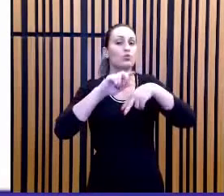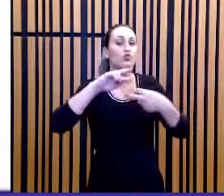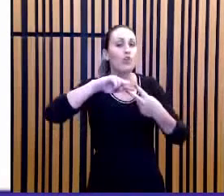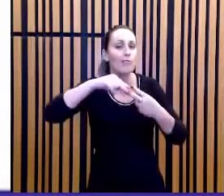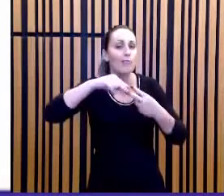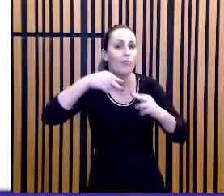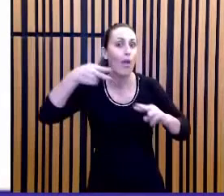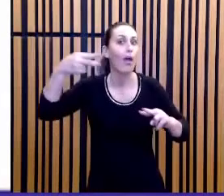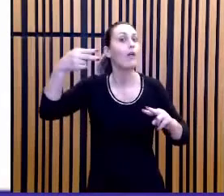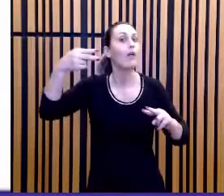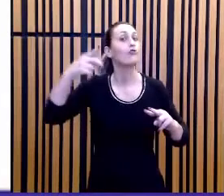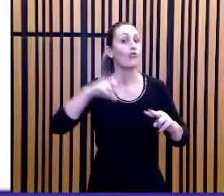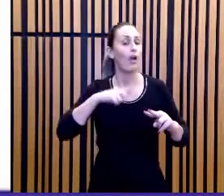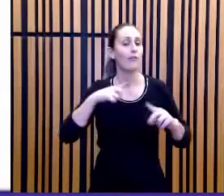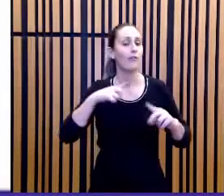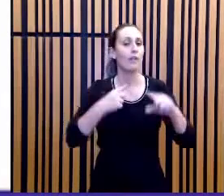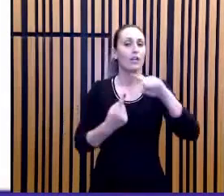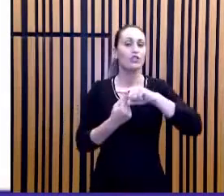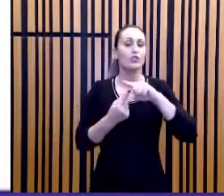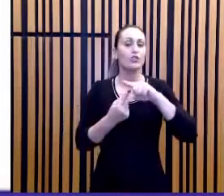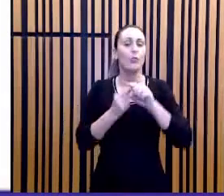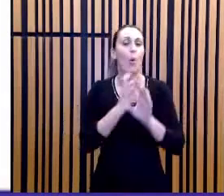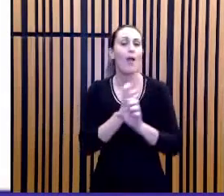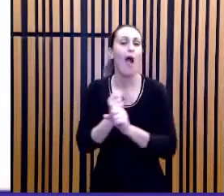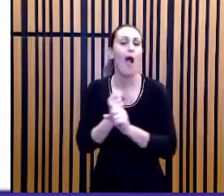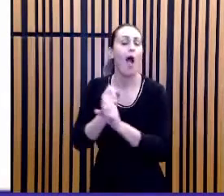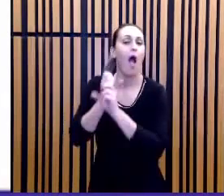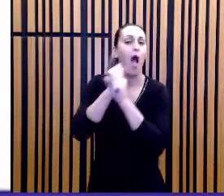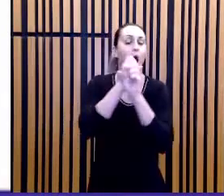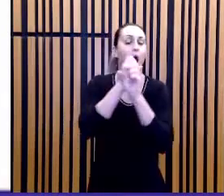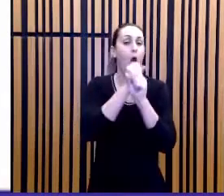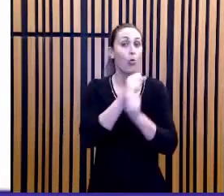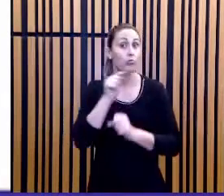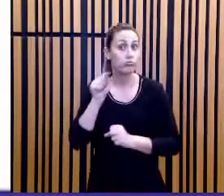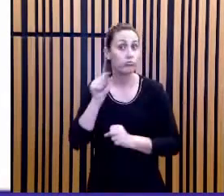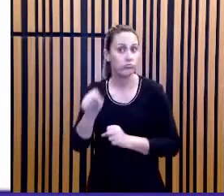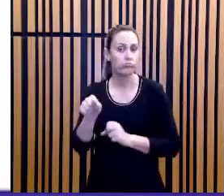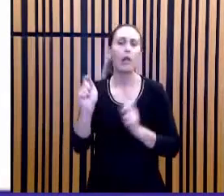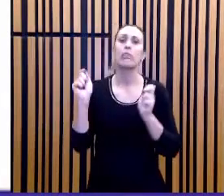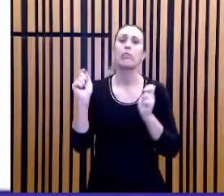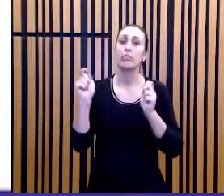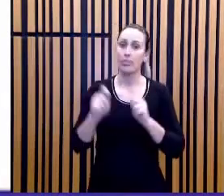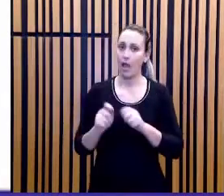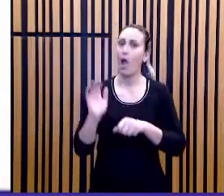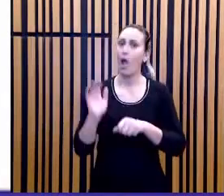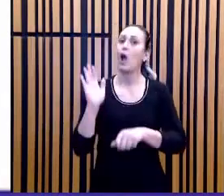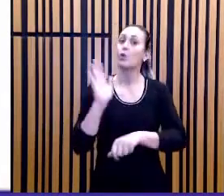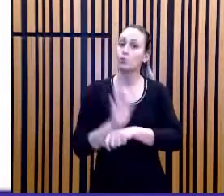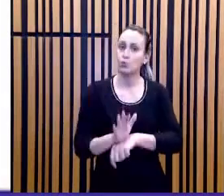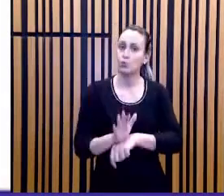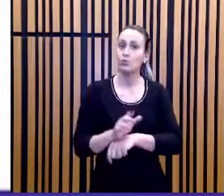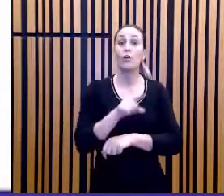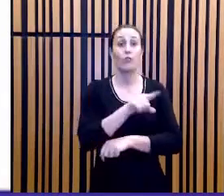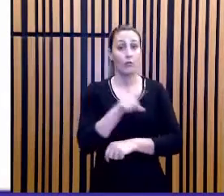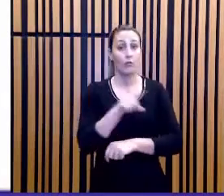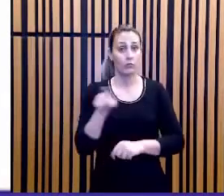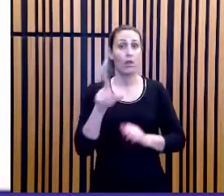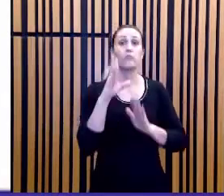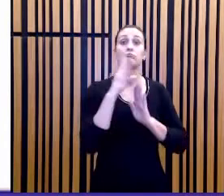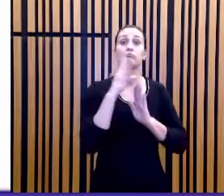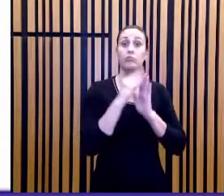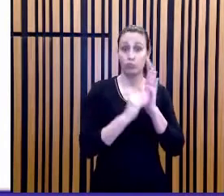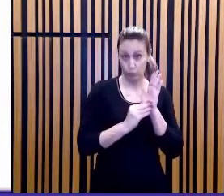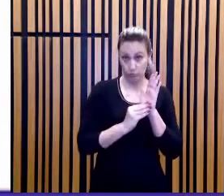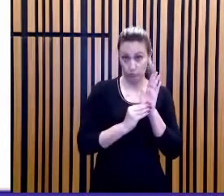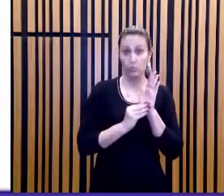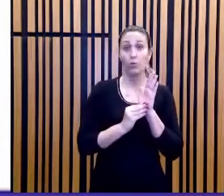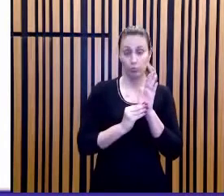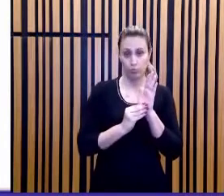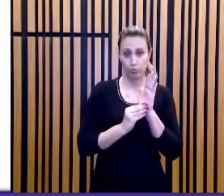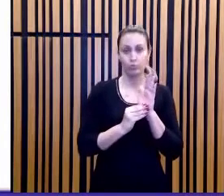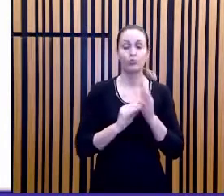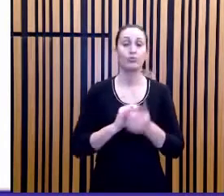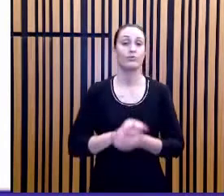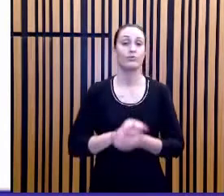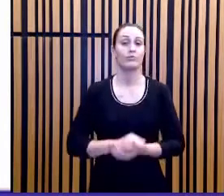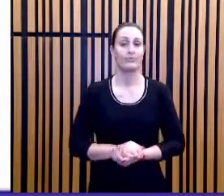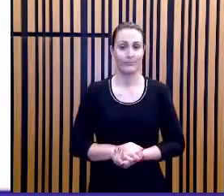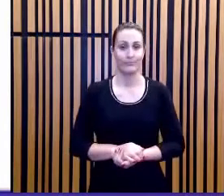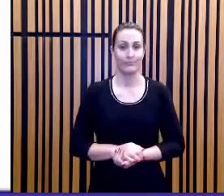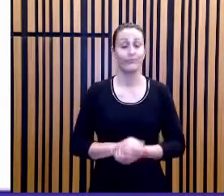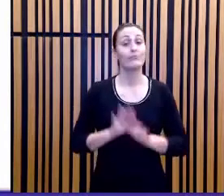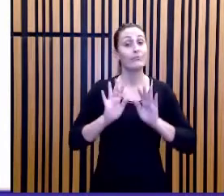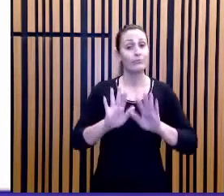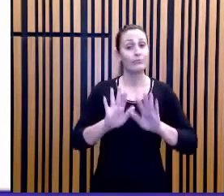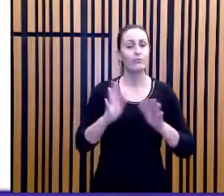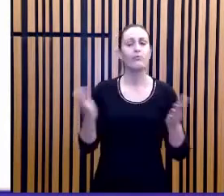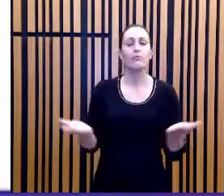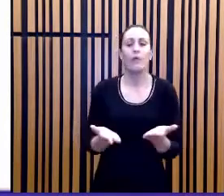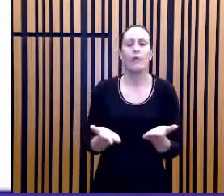um certo nível de cálculo, esse conteúdo pode ser, muito provavelmente, pode ser reciclado. Muito bem, antes